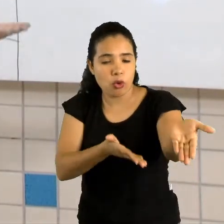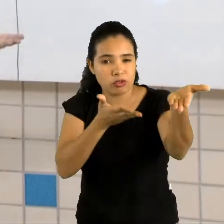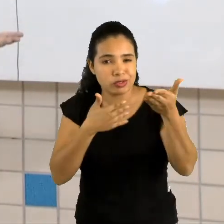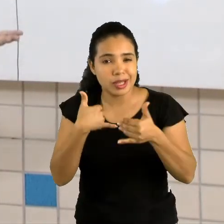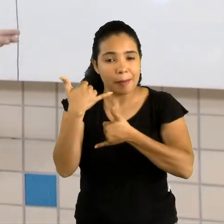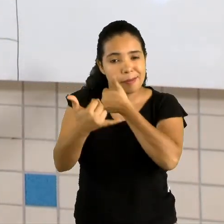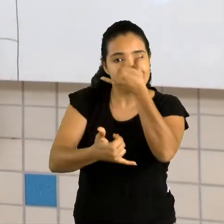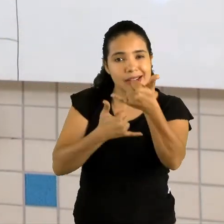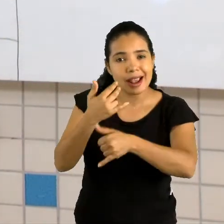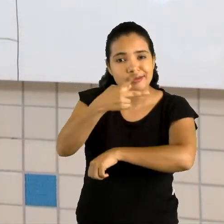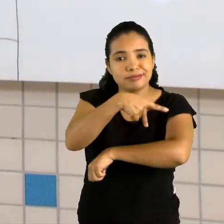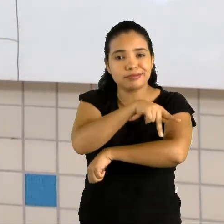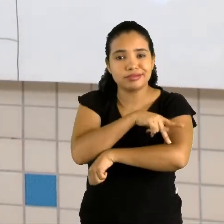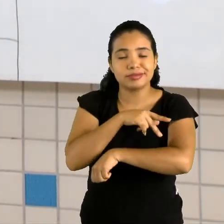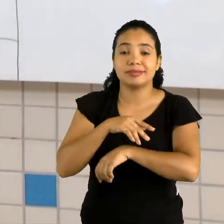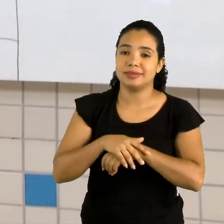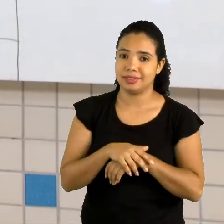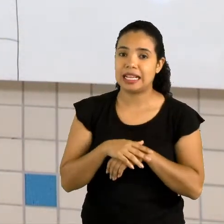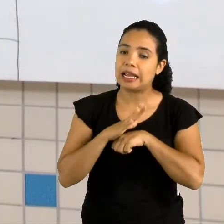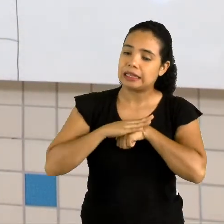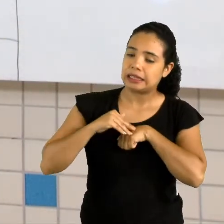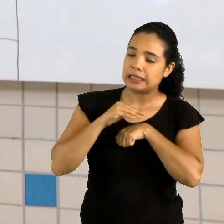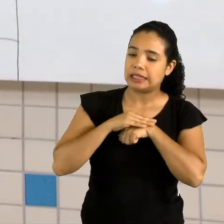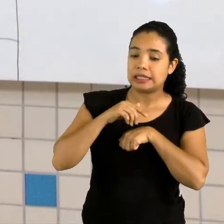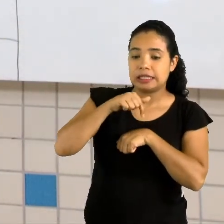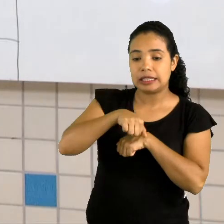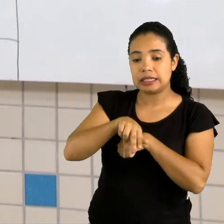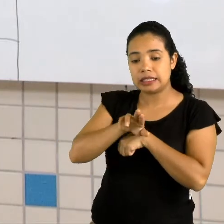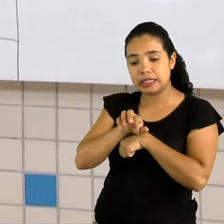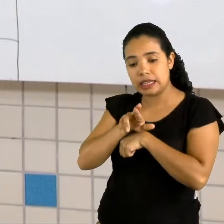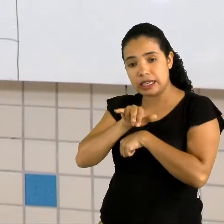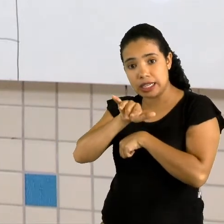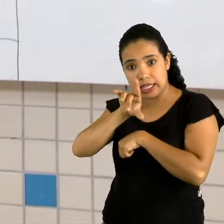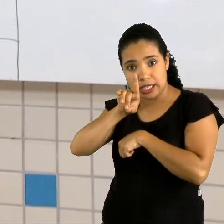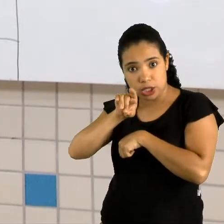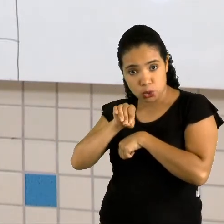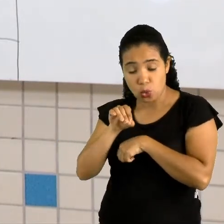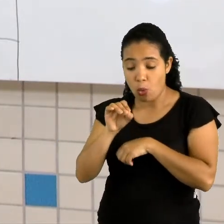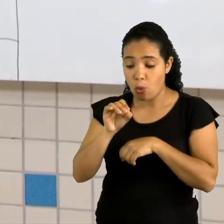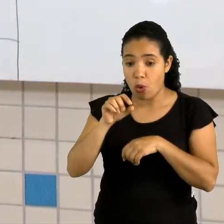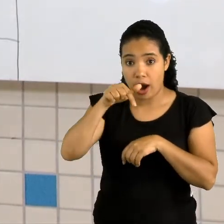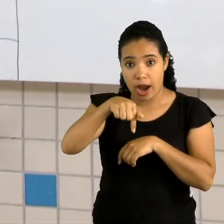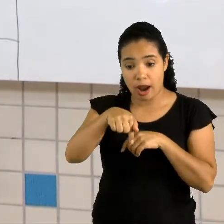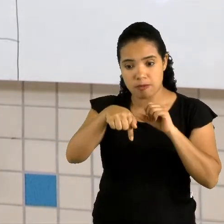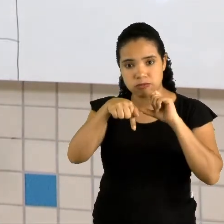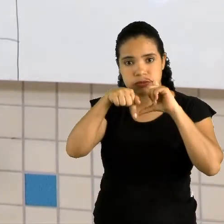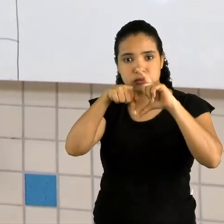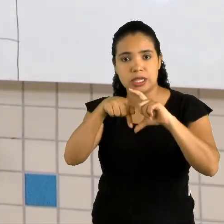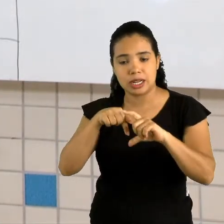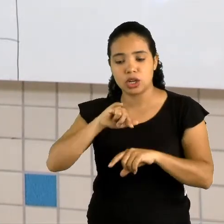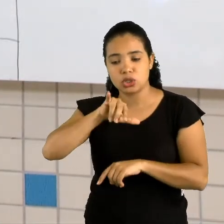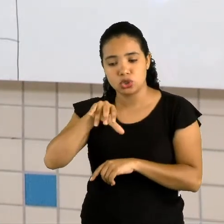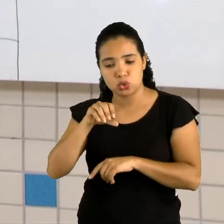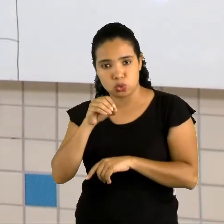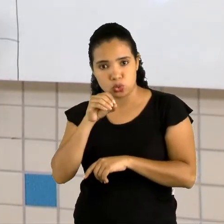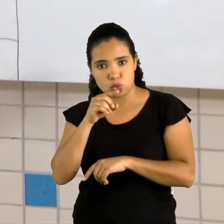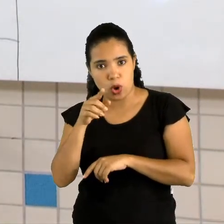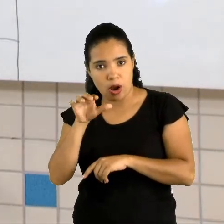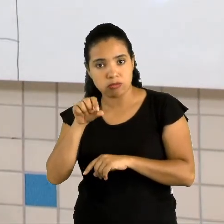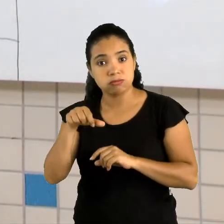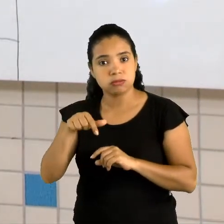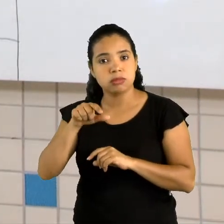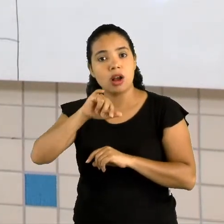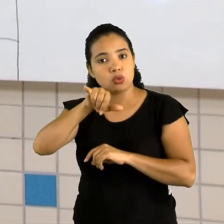no parque. O querido é com letra maiúscula, por quê? É início de frase. Joãozinho também é letra maiúscula. Mas as outras